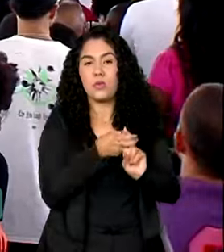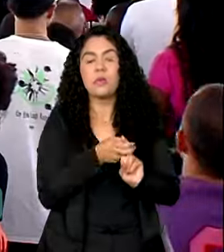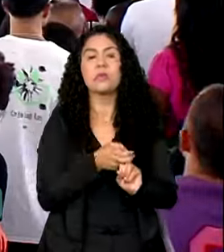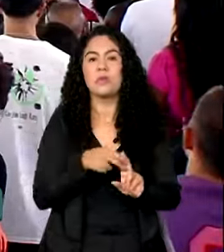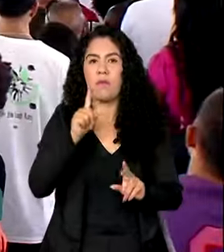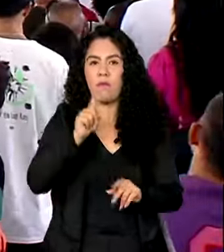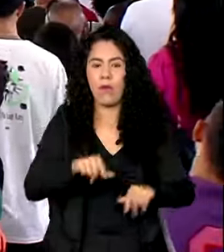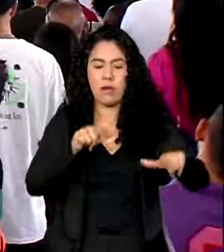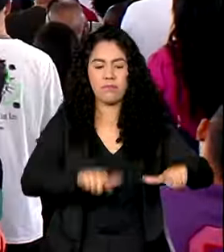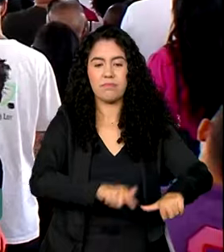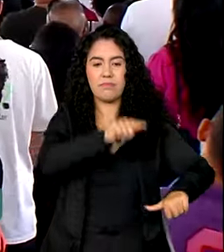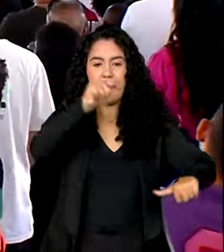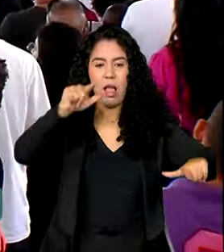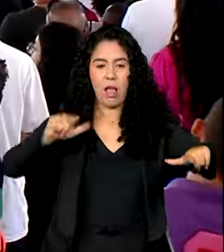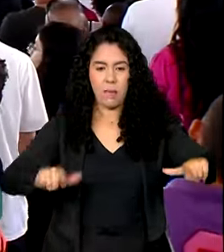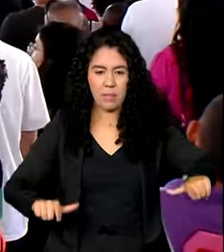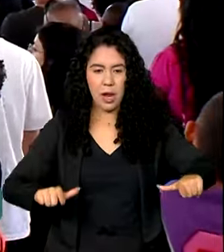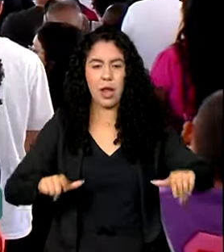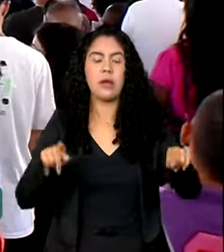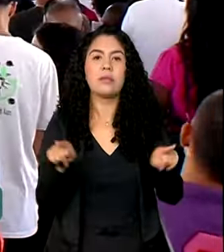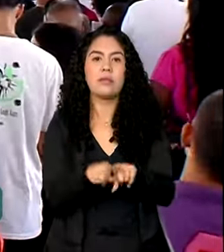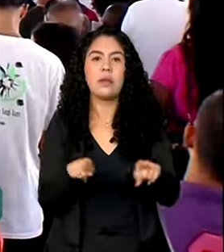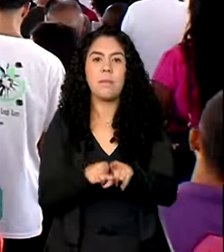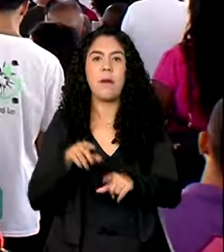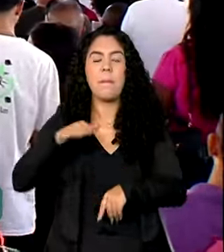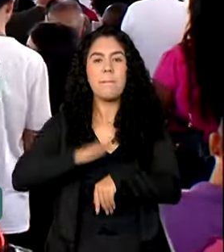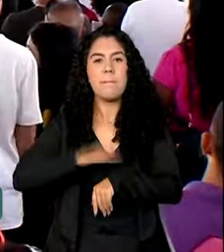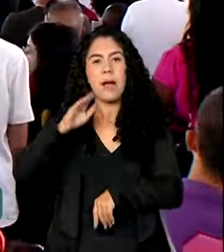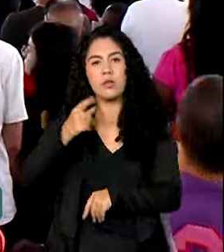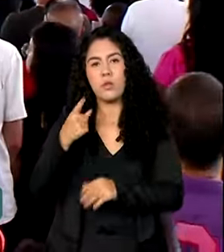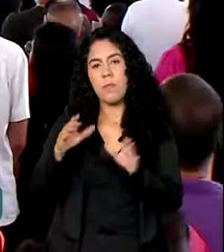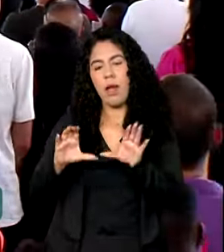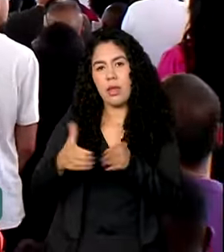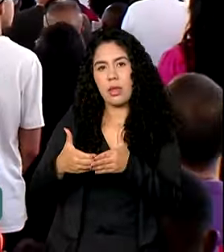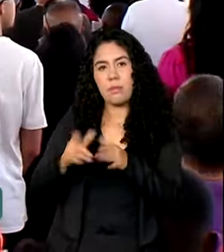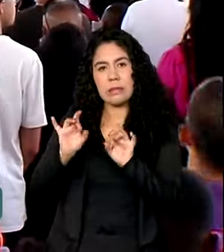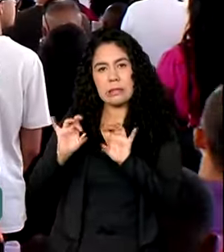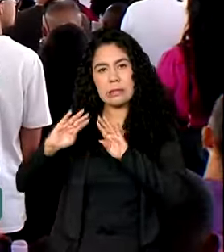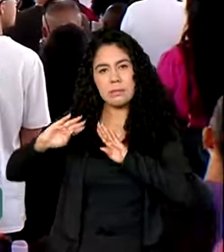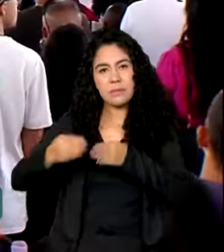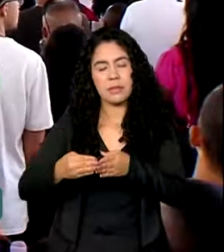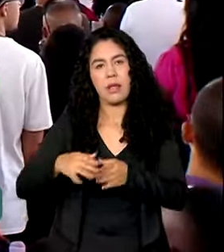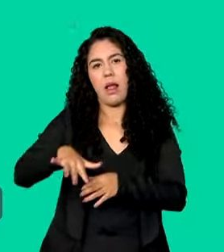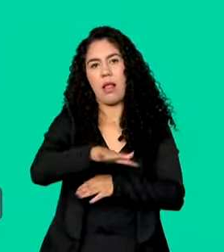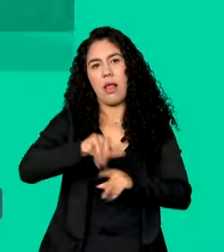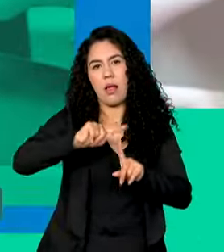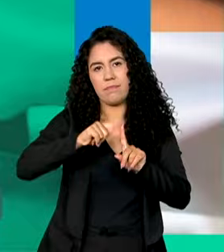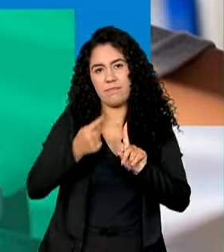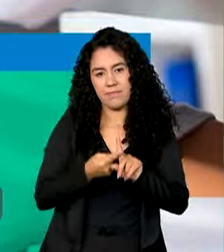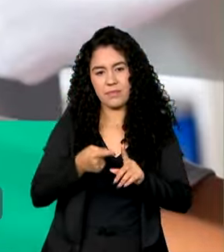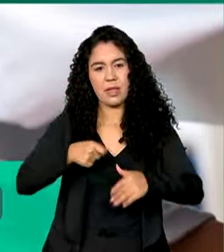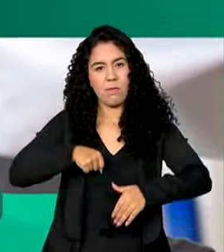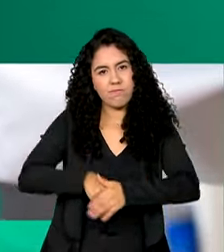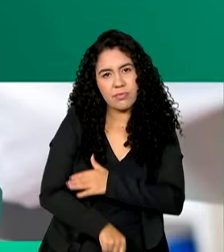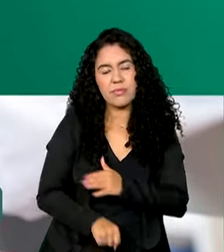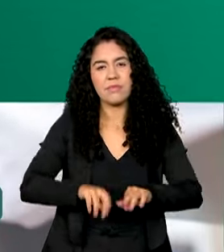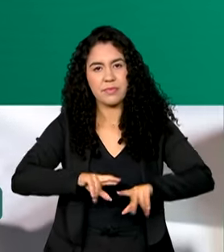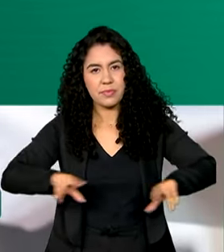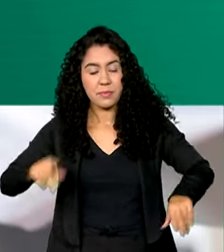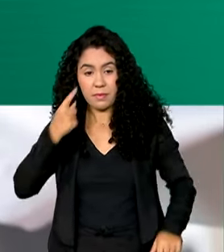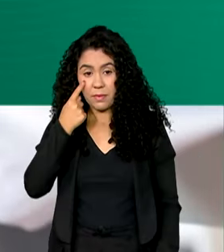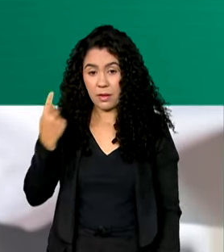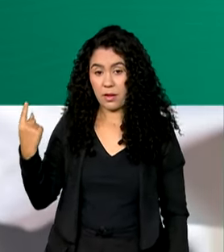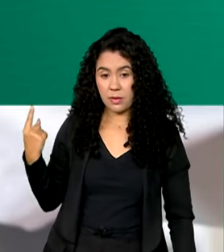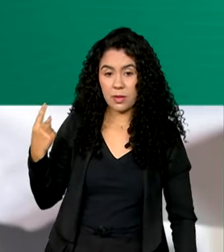ampliado com a adição de uma equipe especializada em obstetrícia. Além disso, o